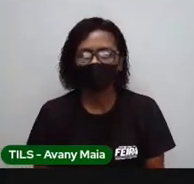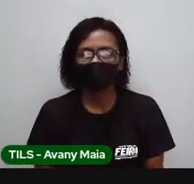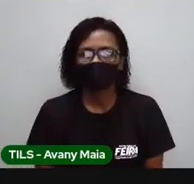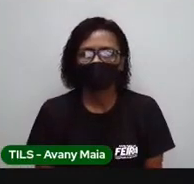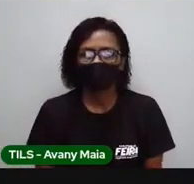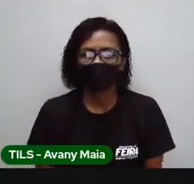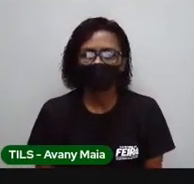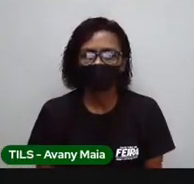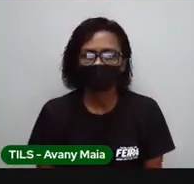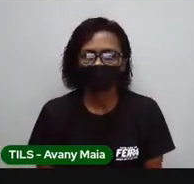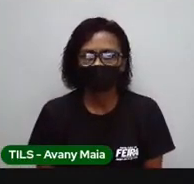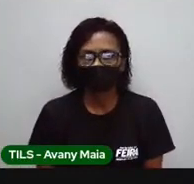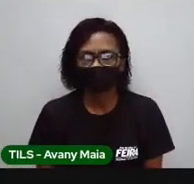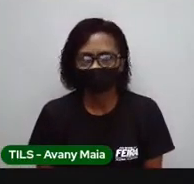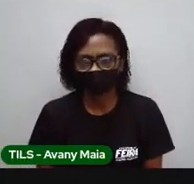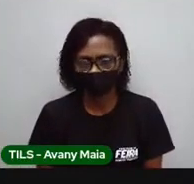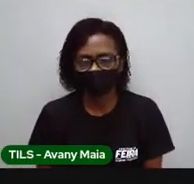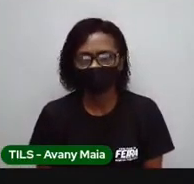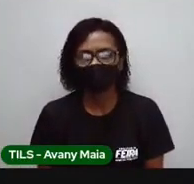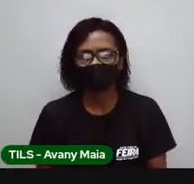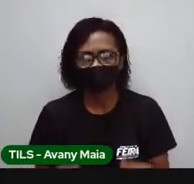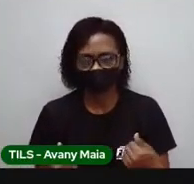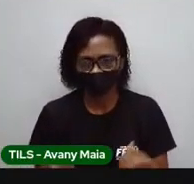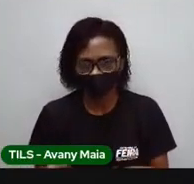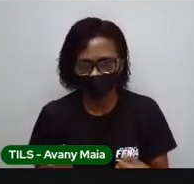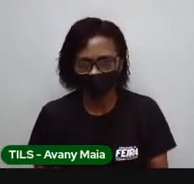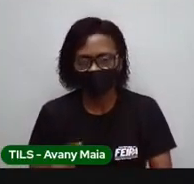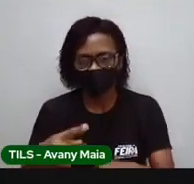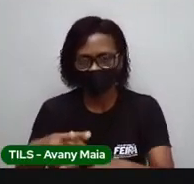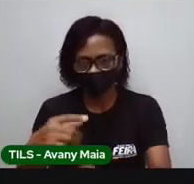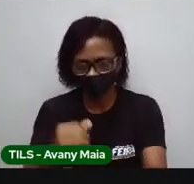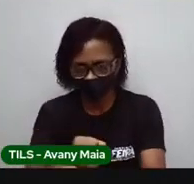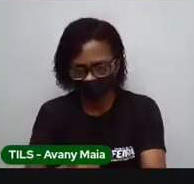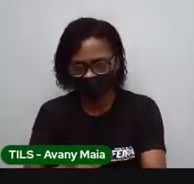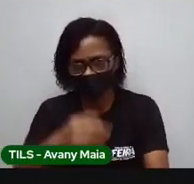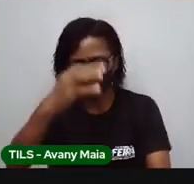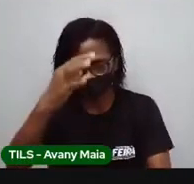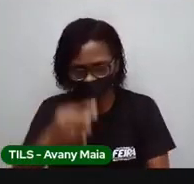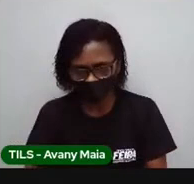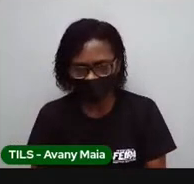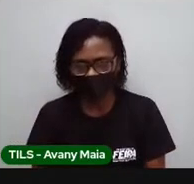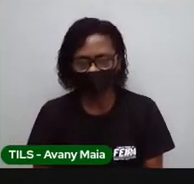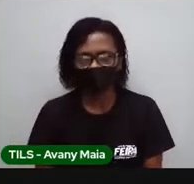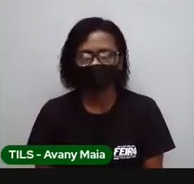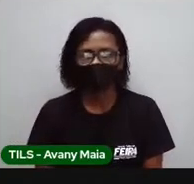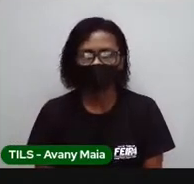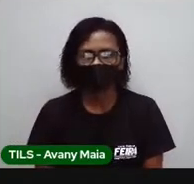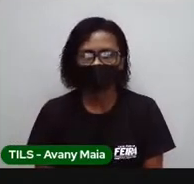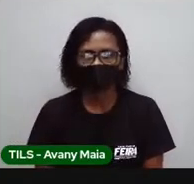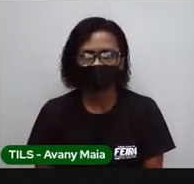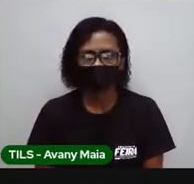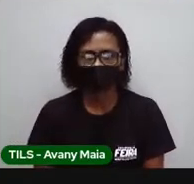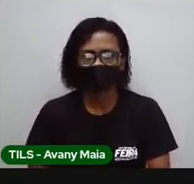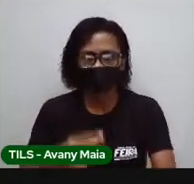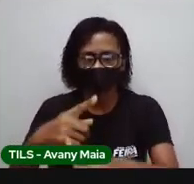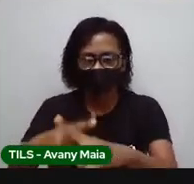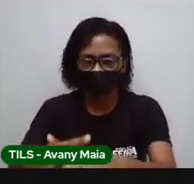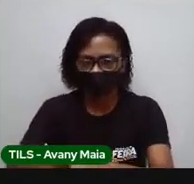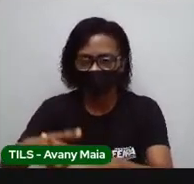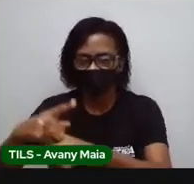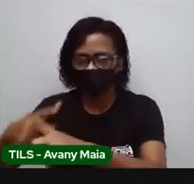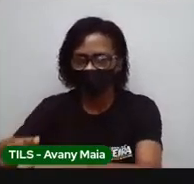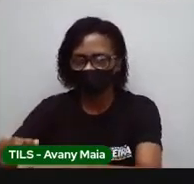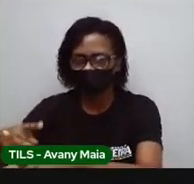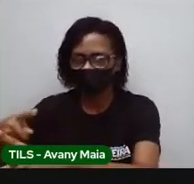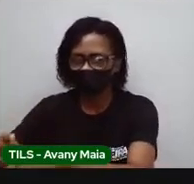vezes 10, vai dar um total de 5.700 watts, hora. Quando a gente calcula